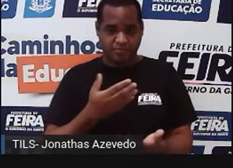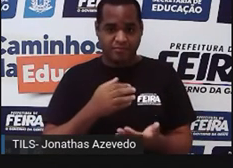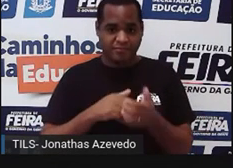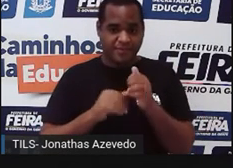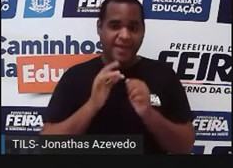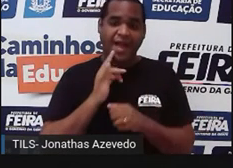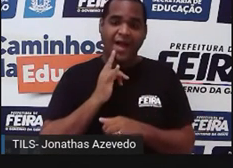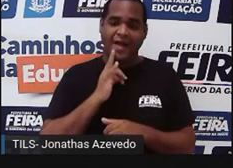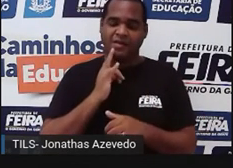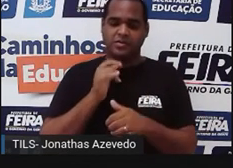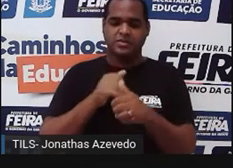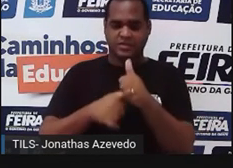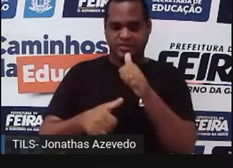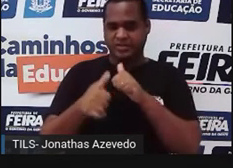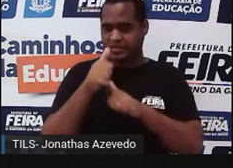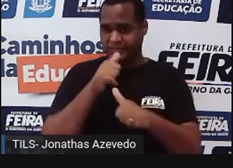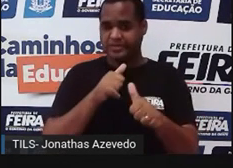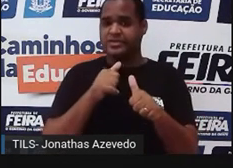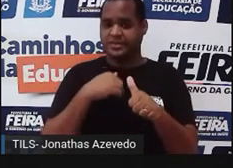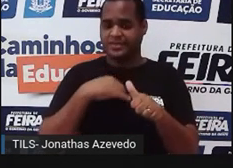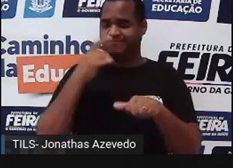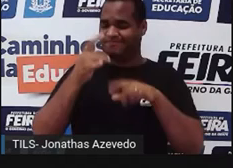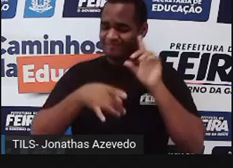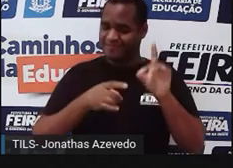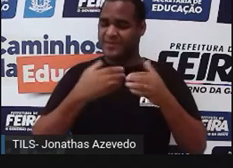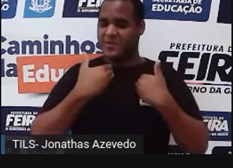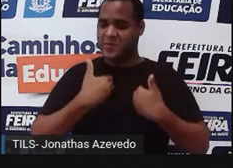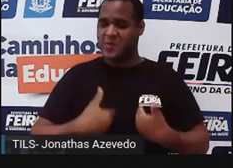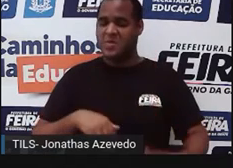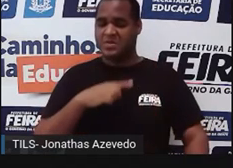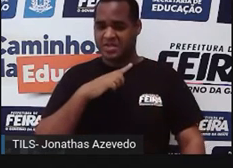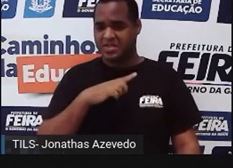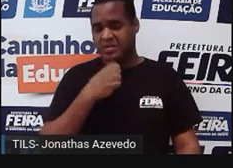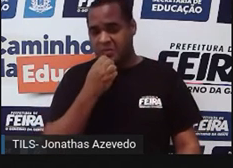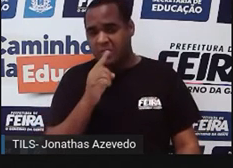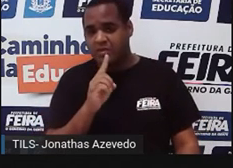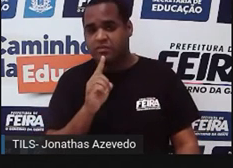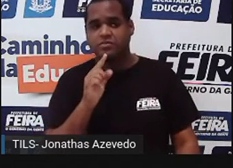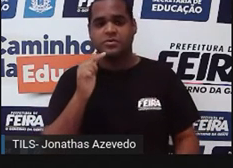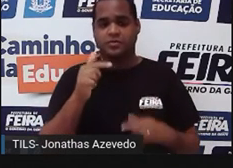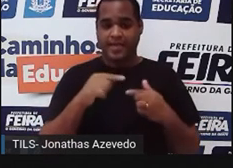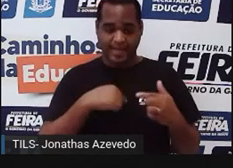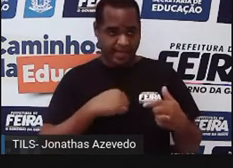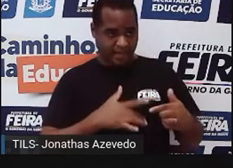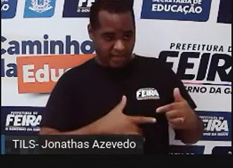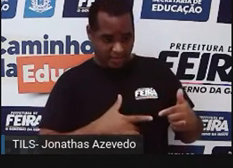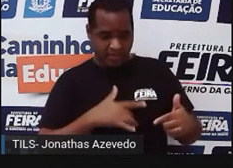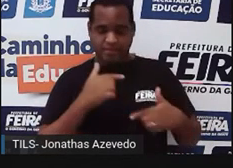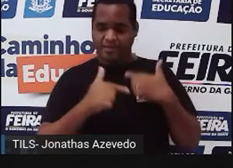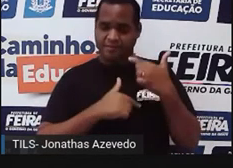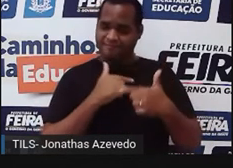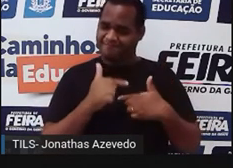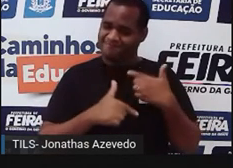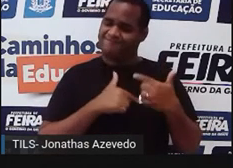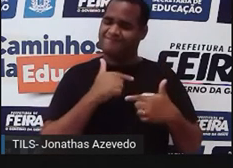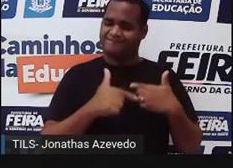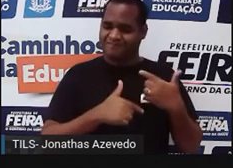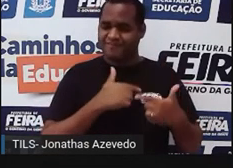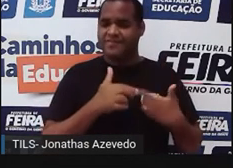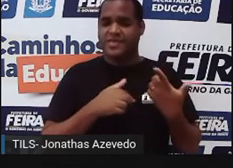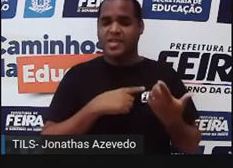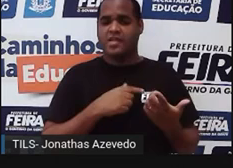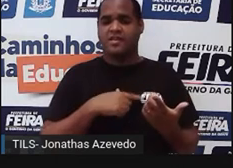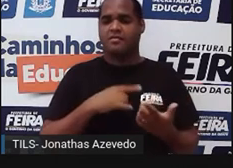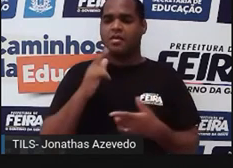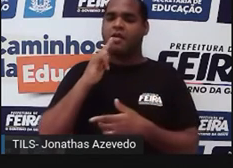botando muita coisa que é prejudicial pro nosso corpo. Então, o fígado tá ali trabalhando e ele tá tão irritado que coloca essa